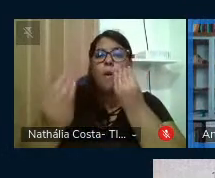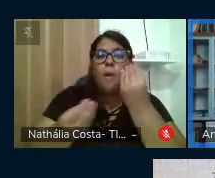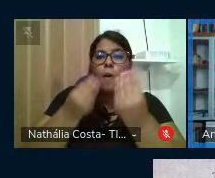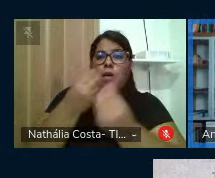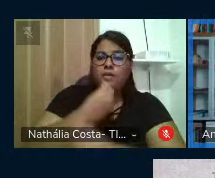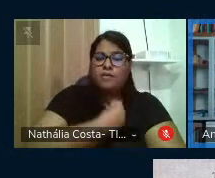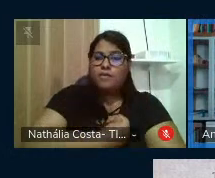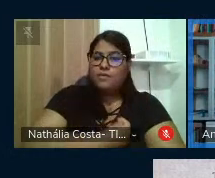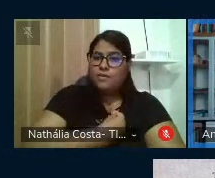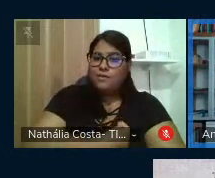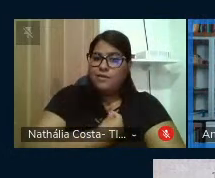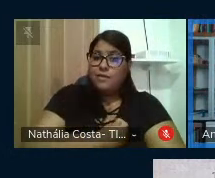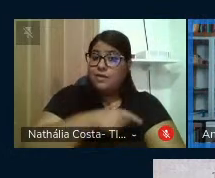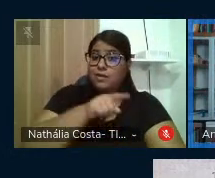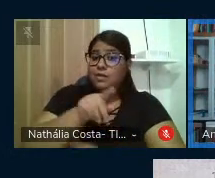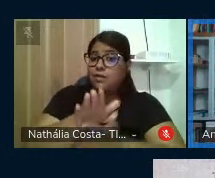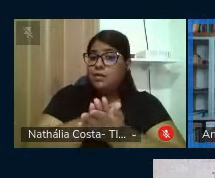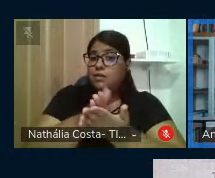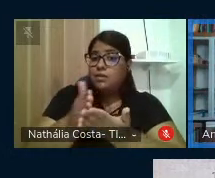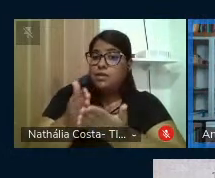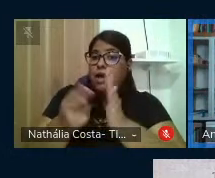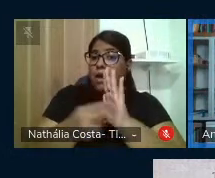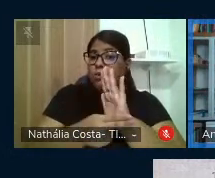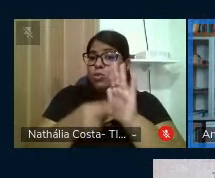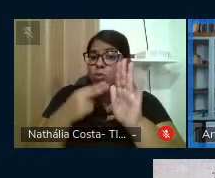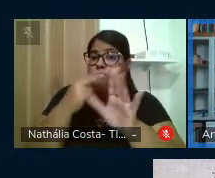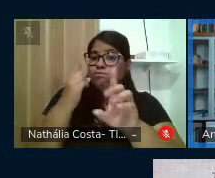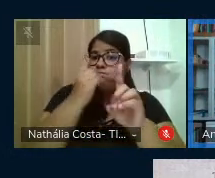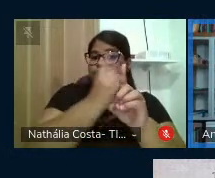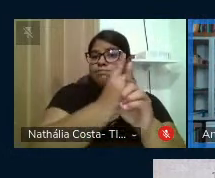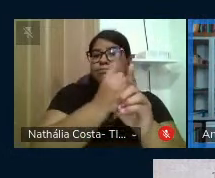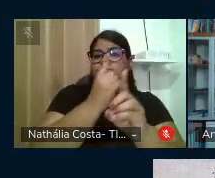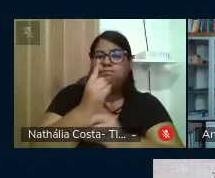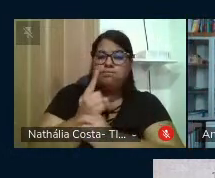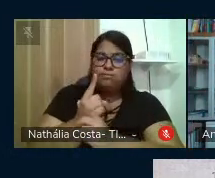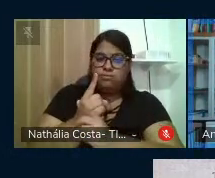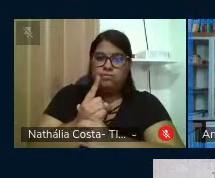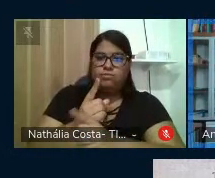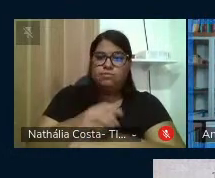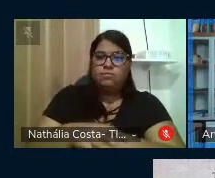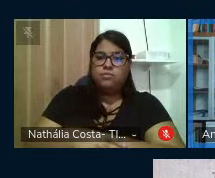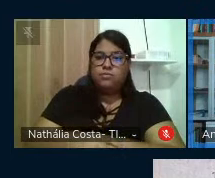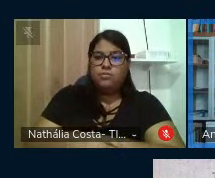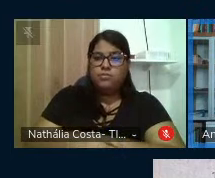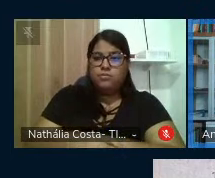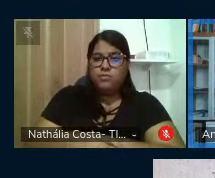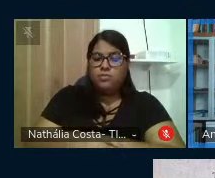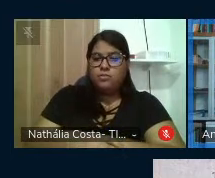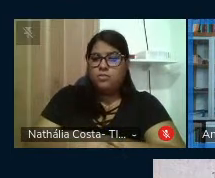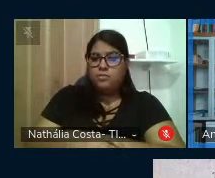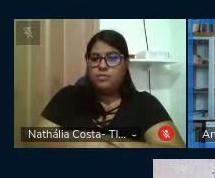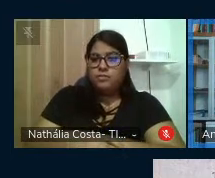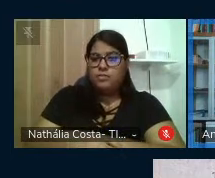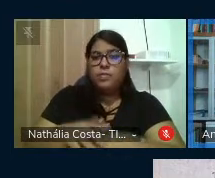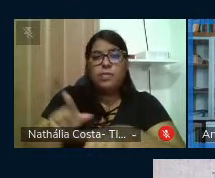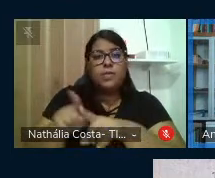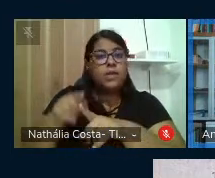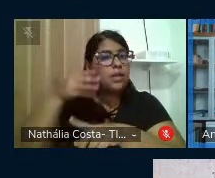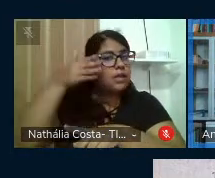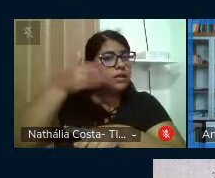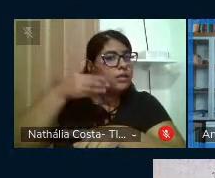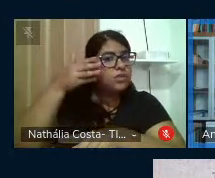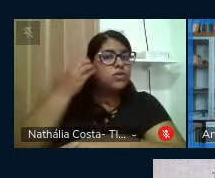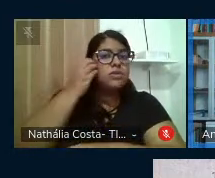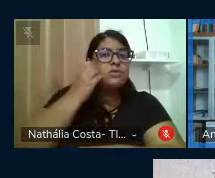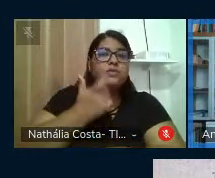vida e a obra desse autor vão se encontrando. E a corporificação do discurso que Freire